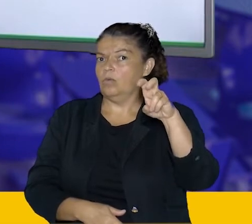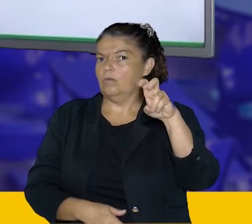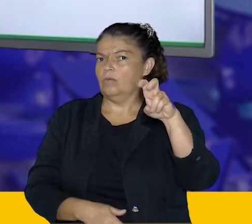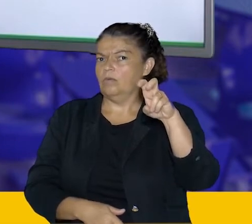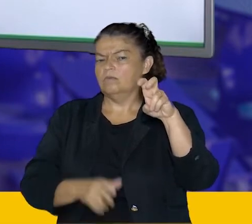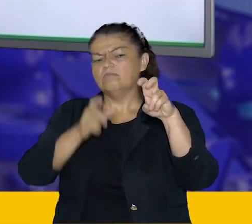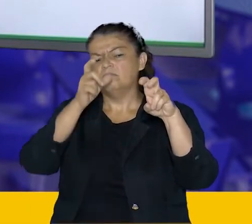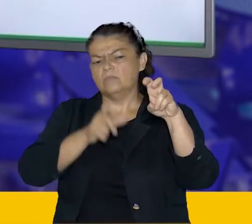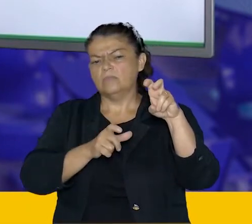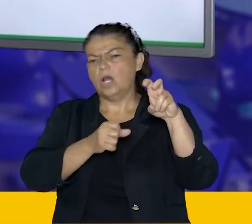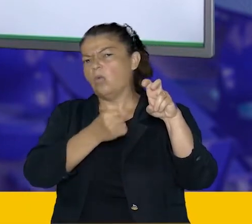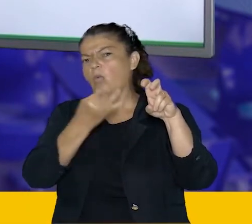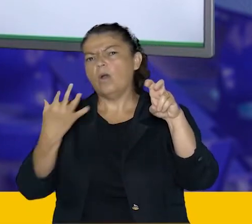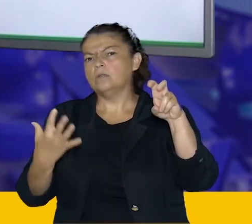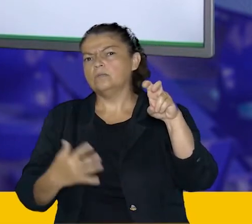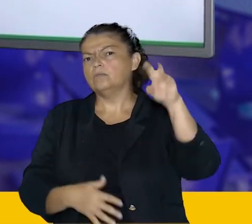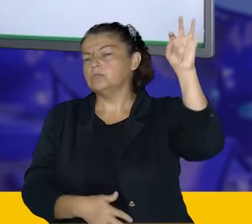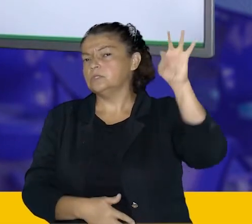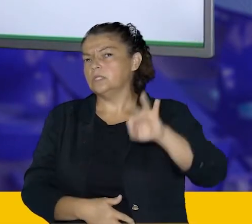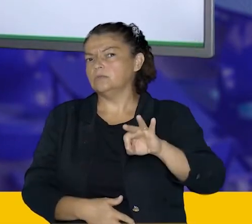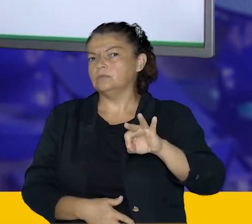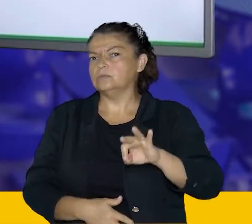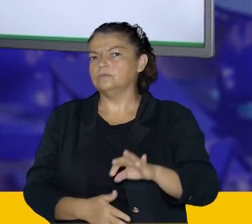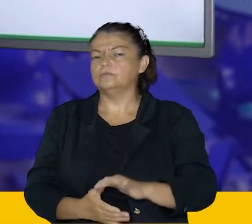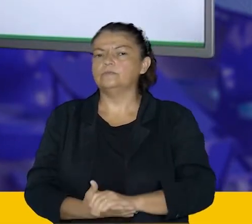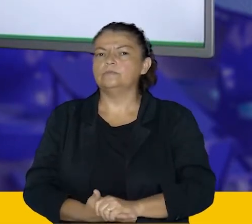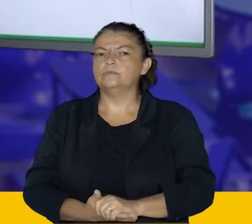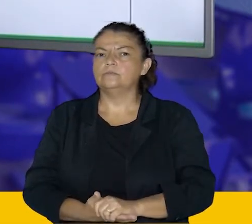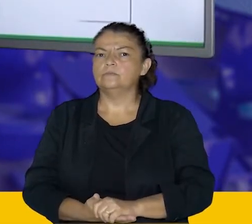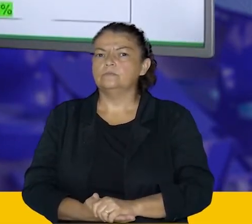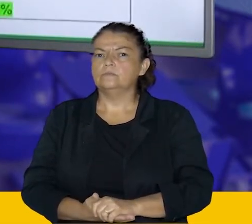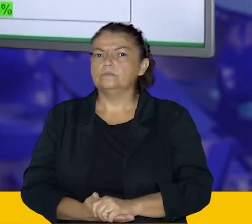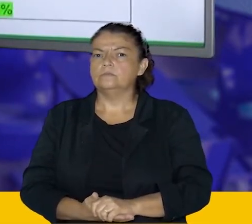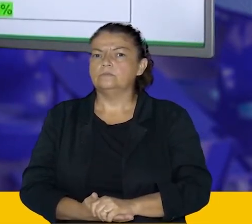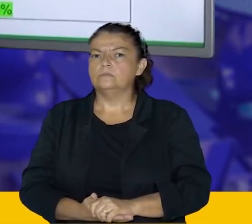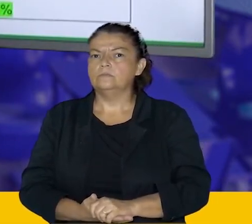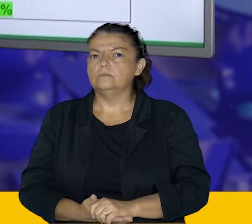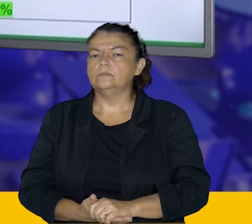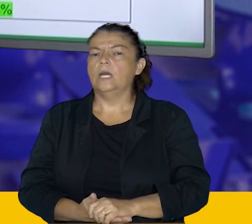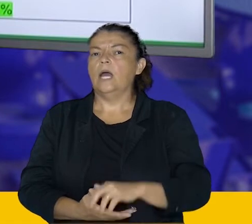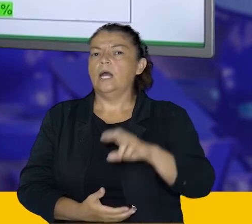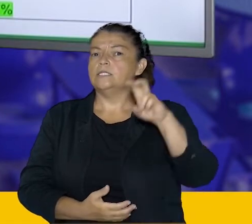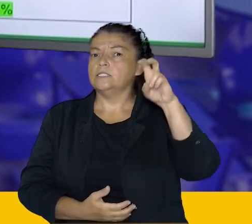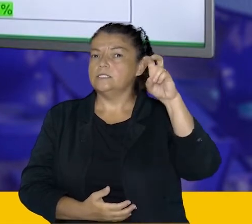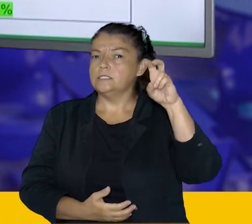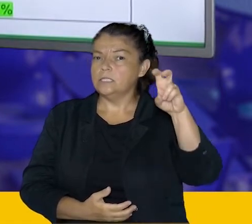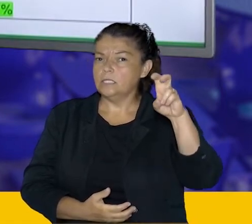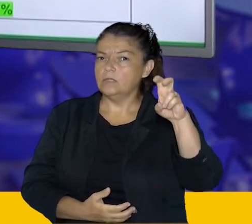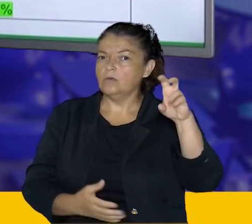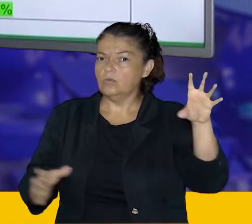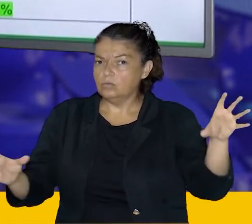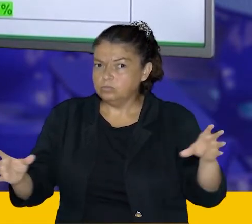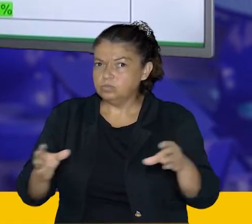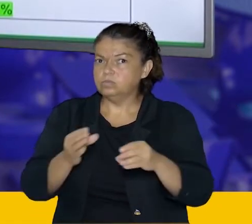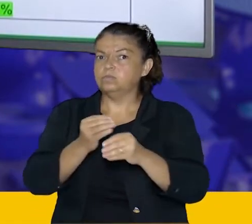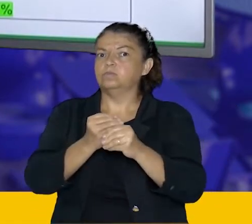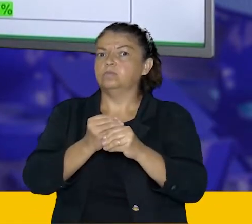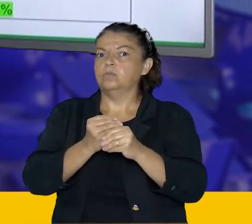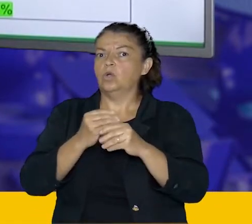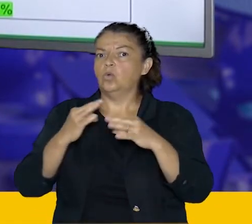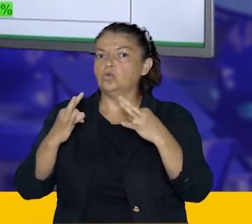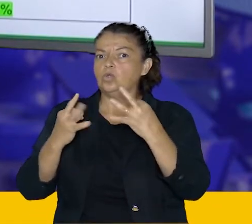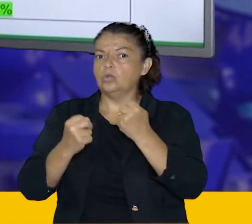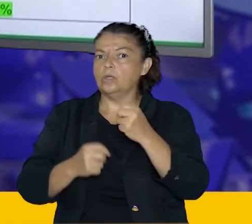equivale a quantos por cento? Então vamos lá, Peguei o valor de 5, relacionei, fiz a razão com o